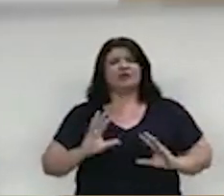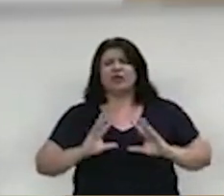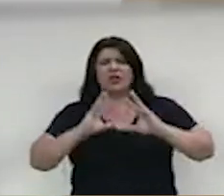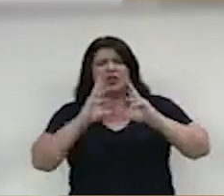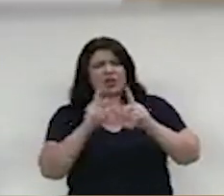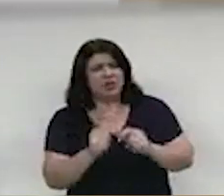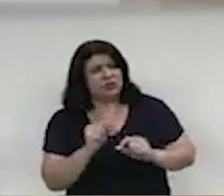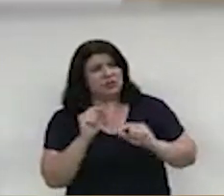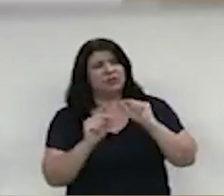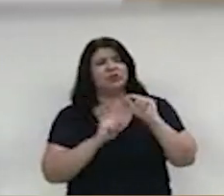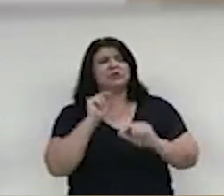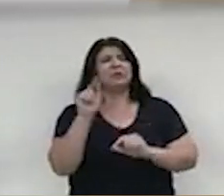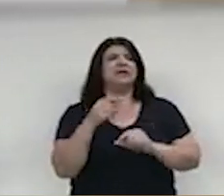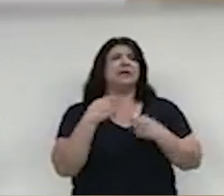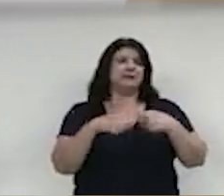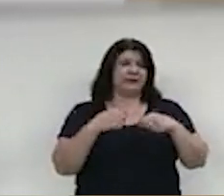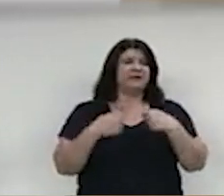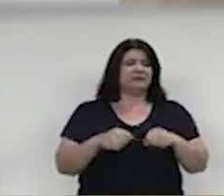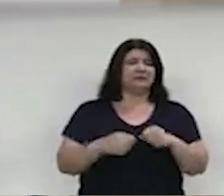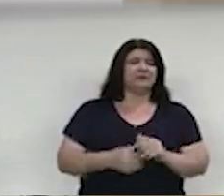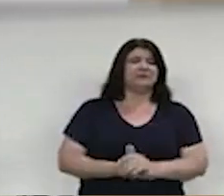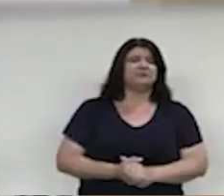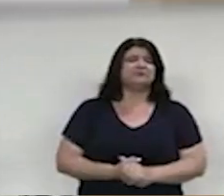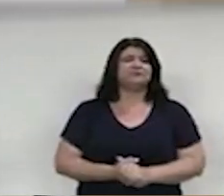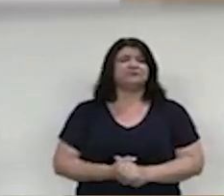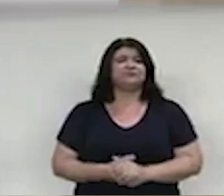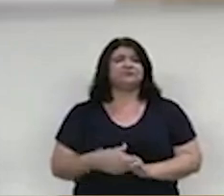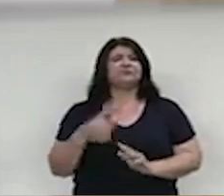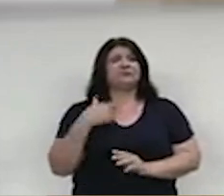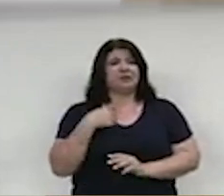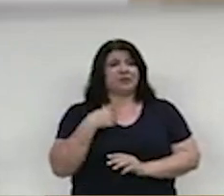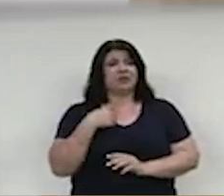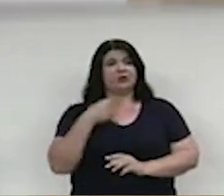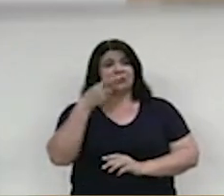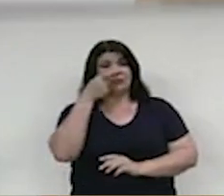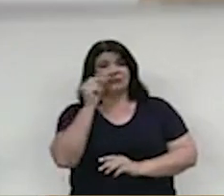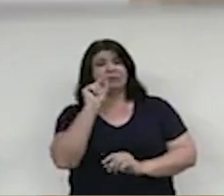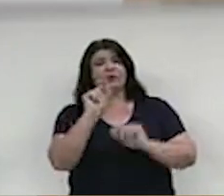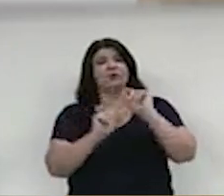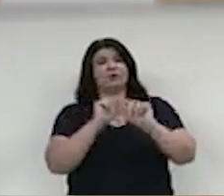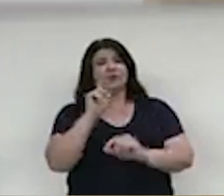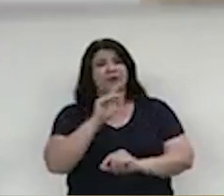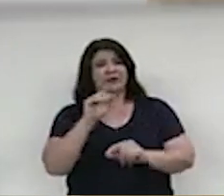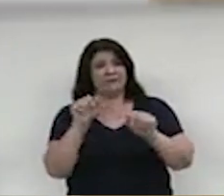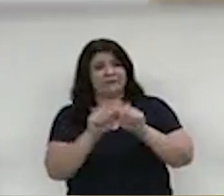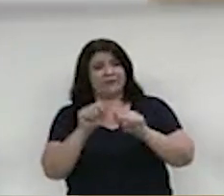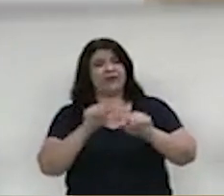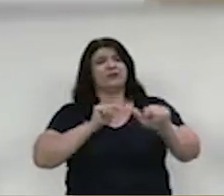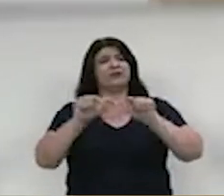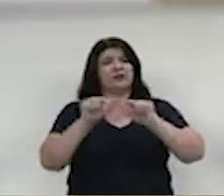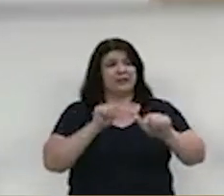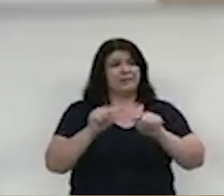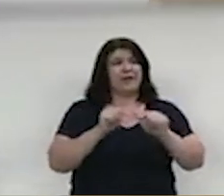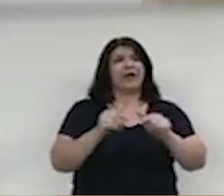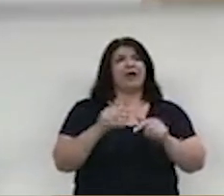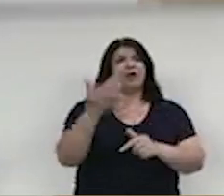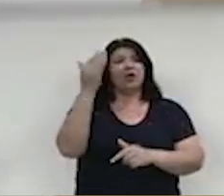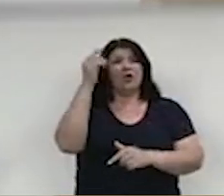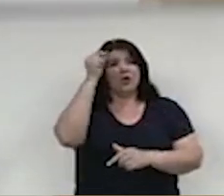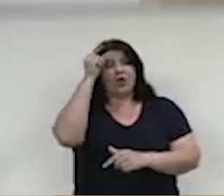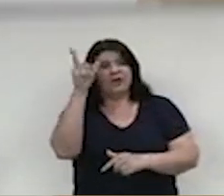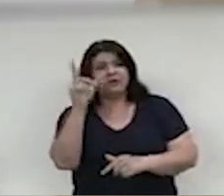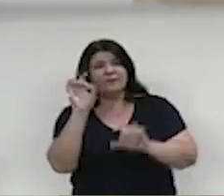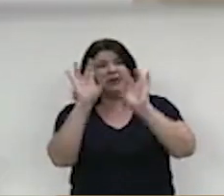e condições muito favoráveis para os servidores e seus dependentes. Eu sou testemunho da sua capacidade de trabalho, conhecimento específico de questões